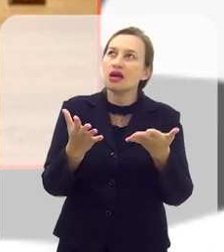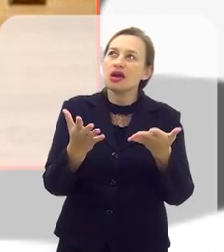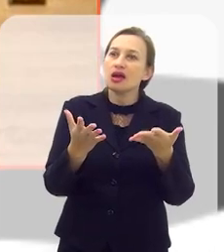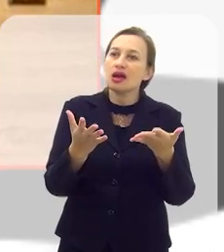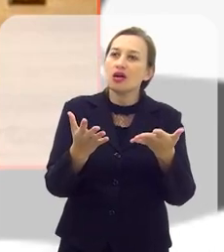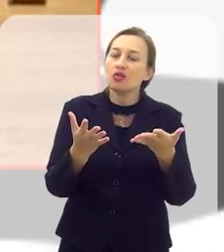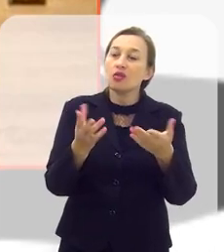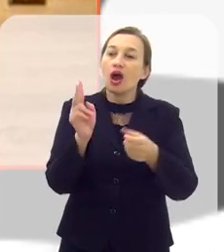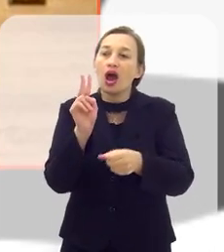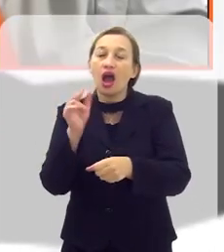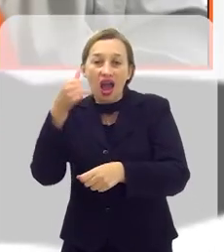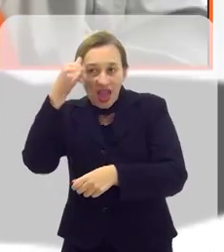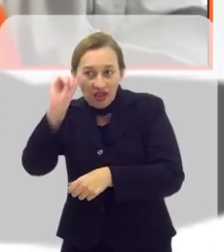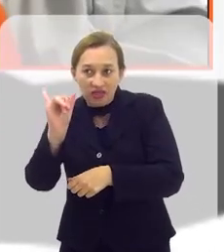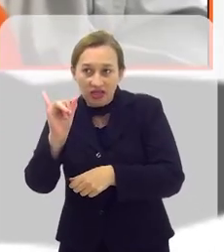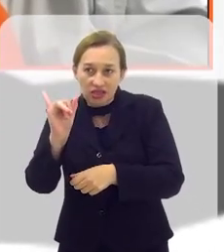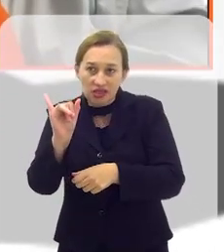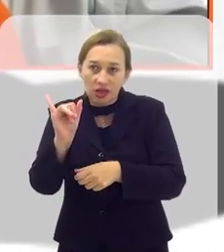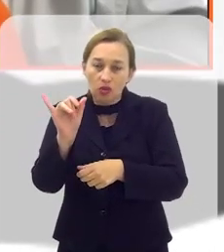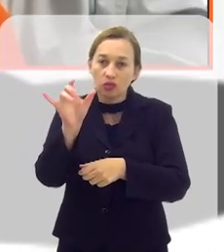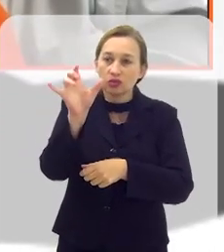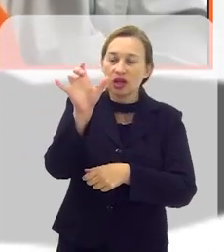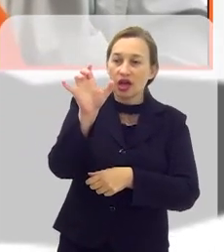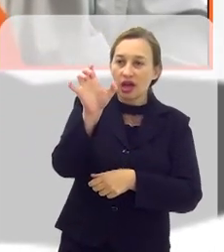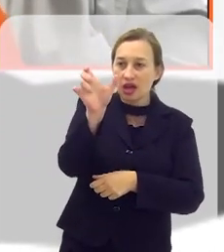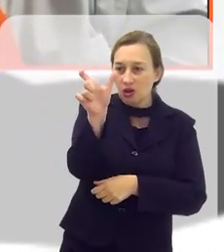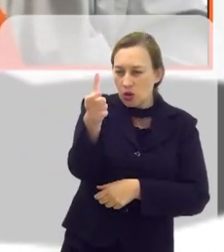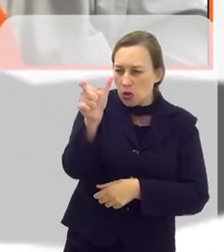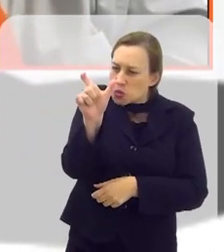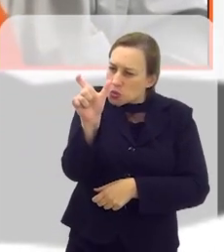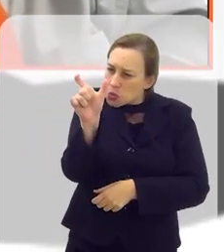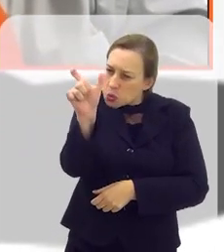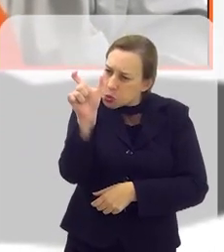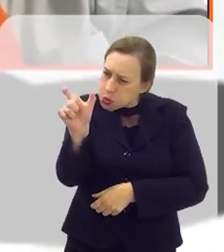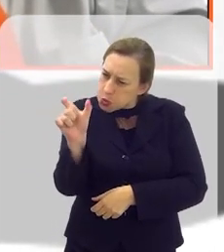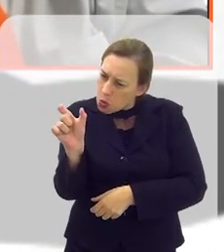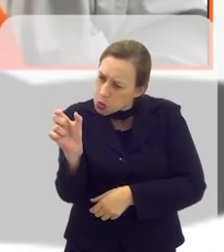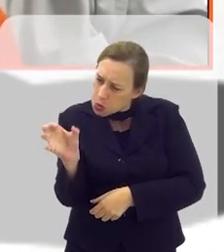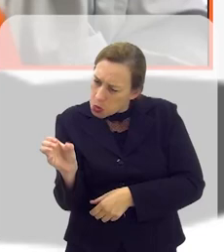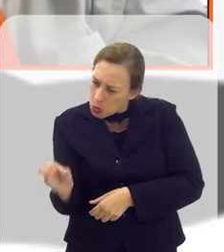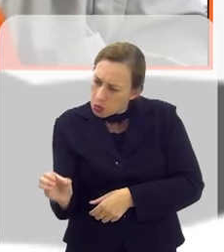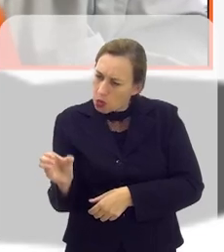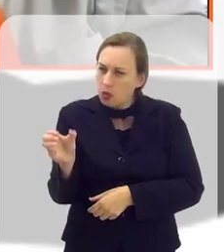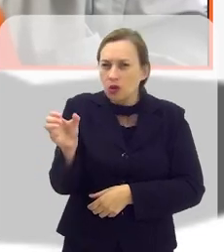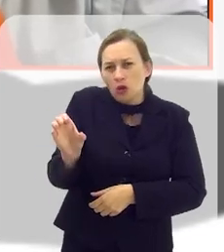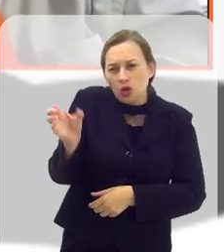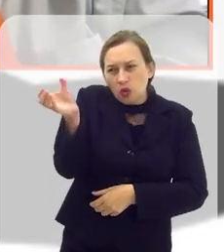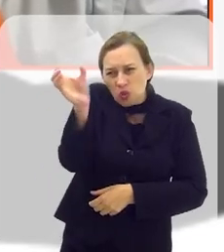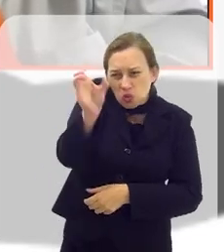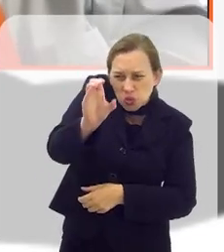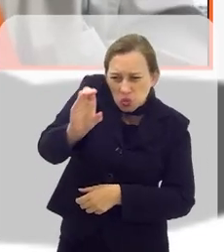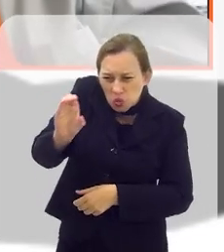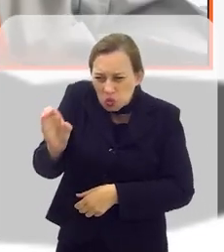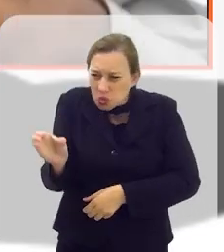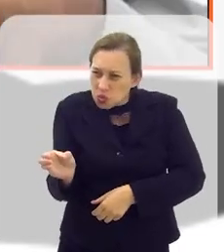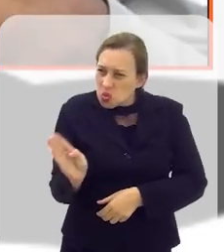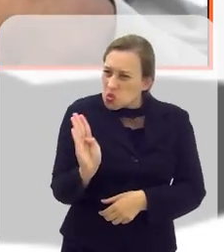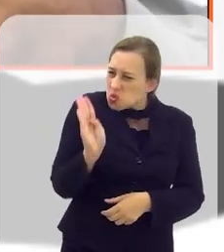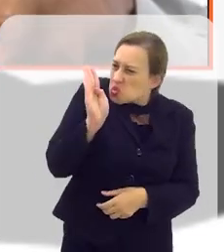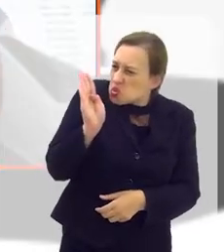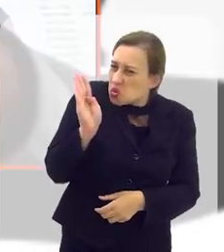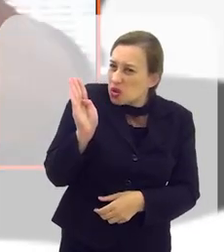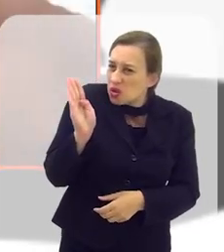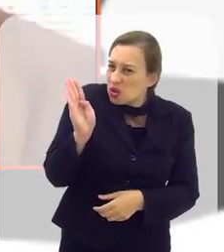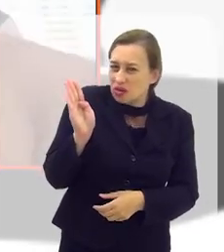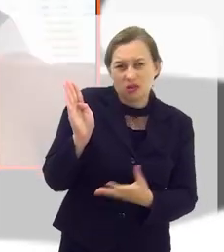faz a prevenção da escoliose. Nós conseguimos... Como é que é feito? Nós reunimos